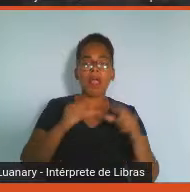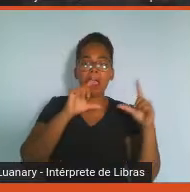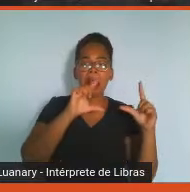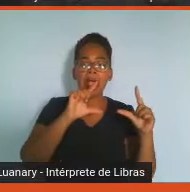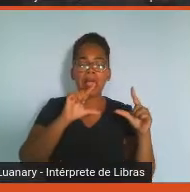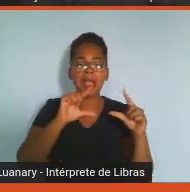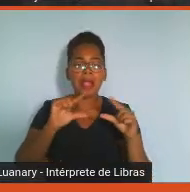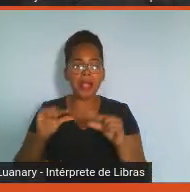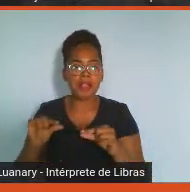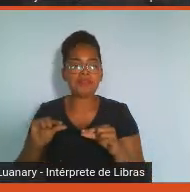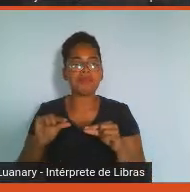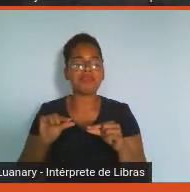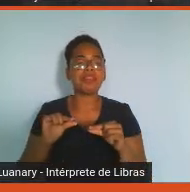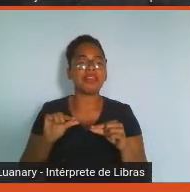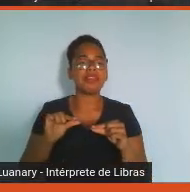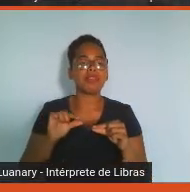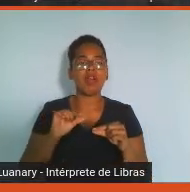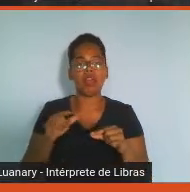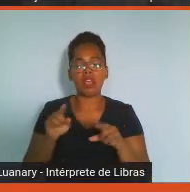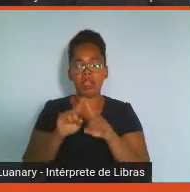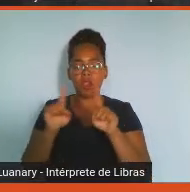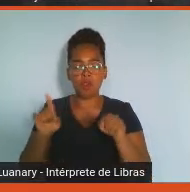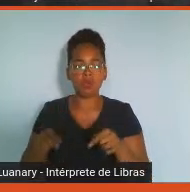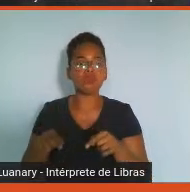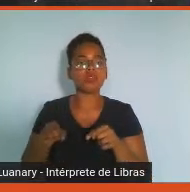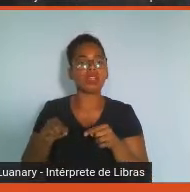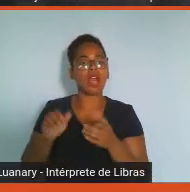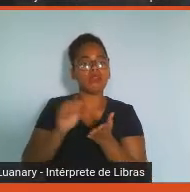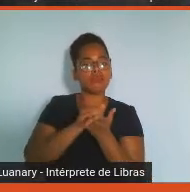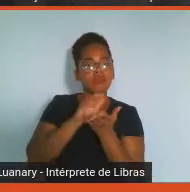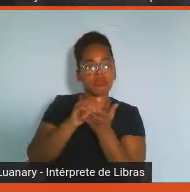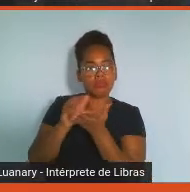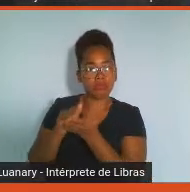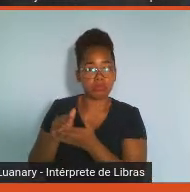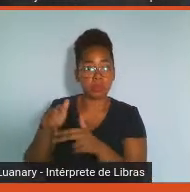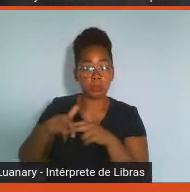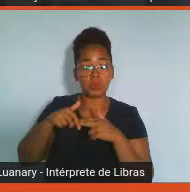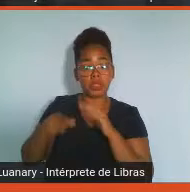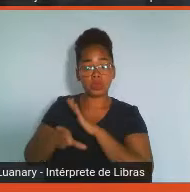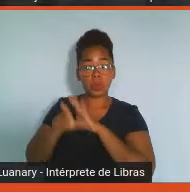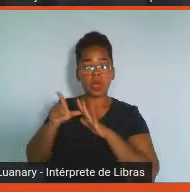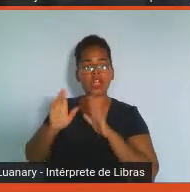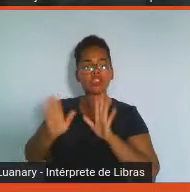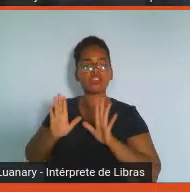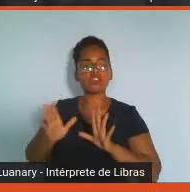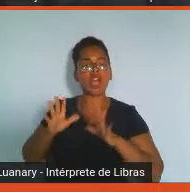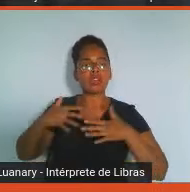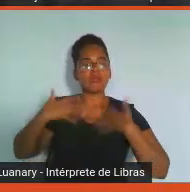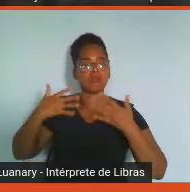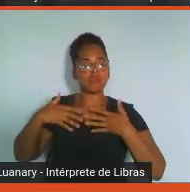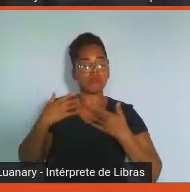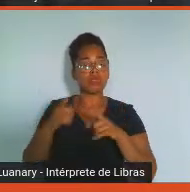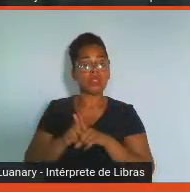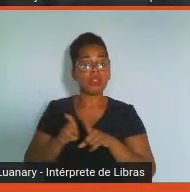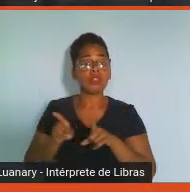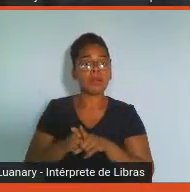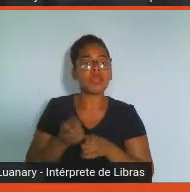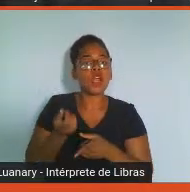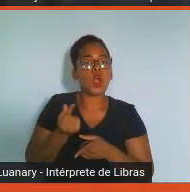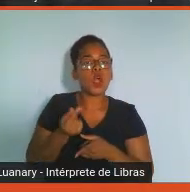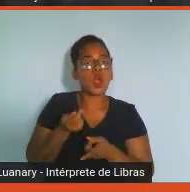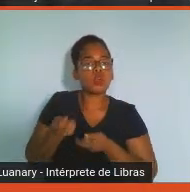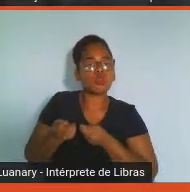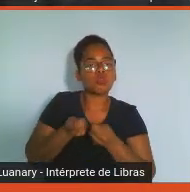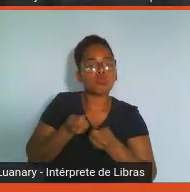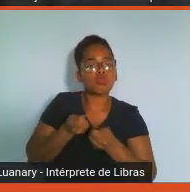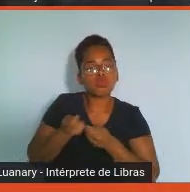adaptação também de novos funcionários, tem uma relevante economia com despesas médicas, e um